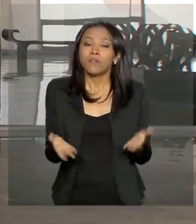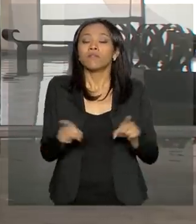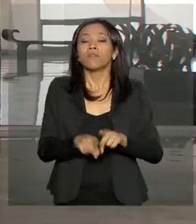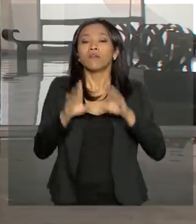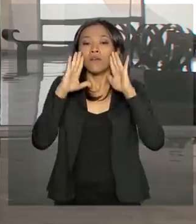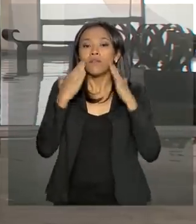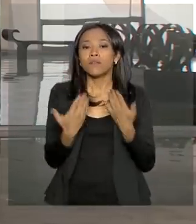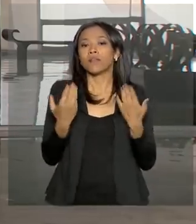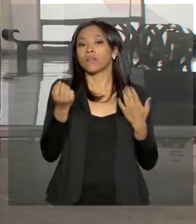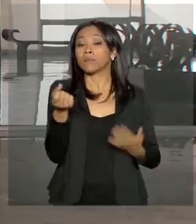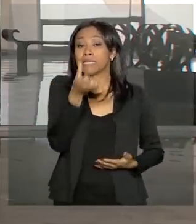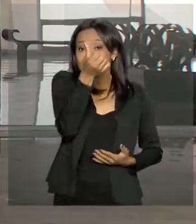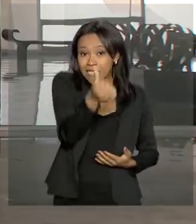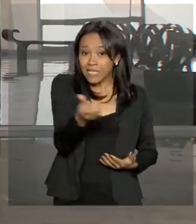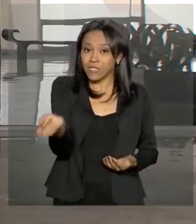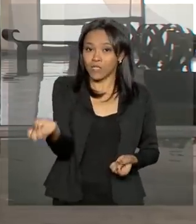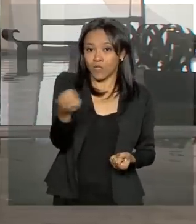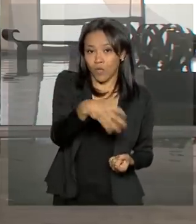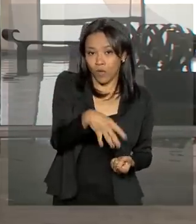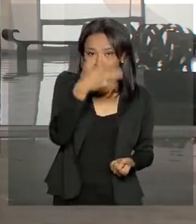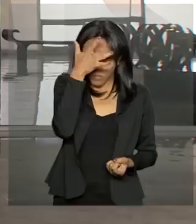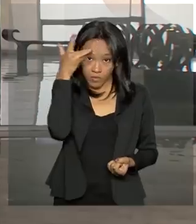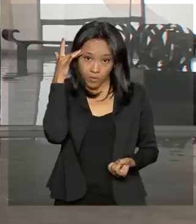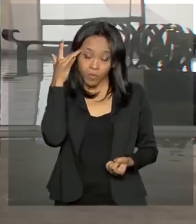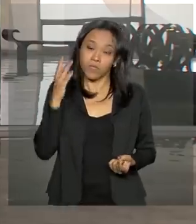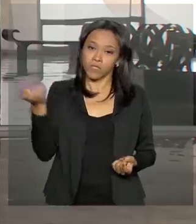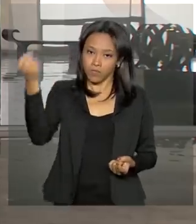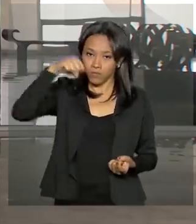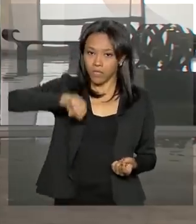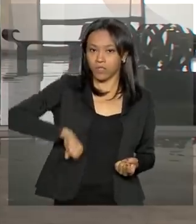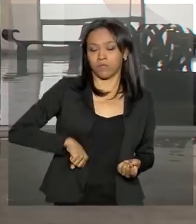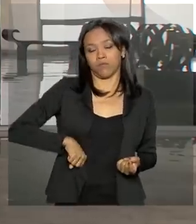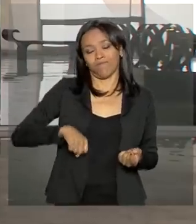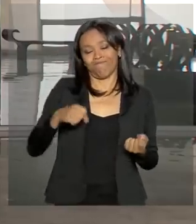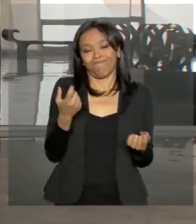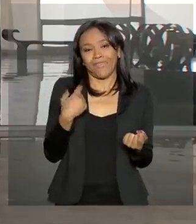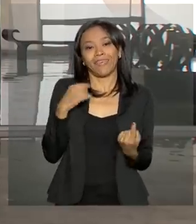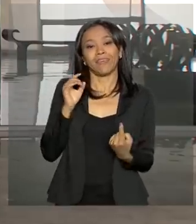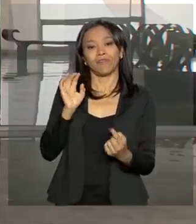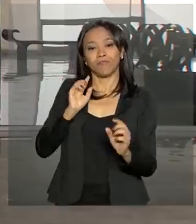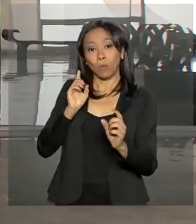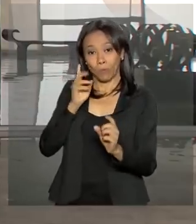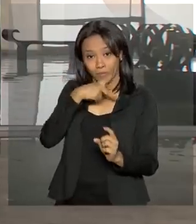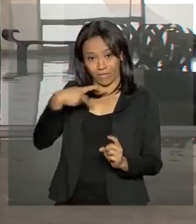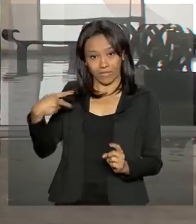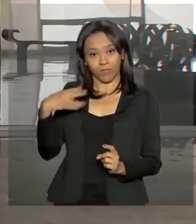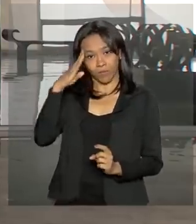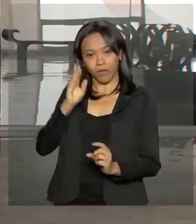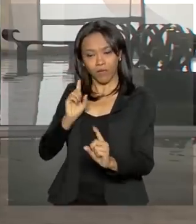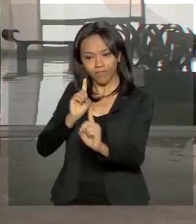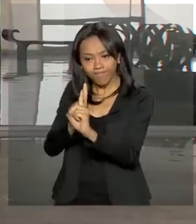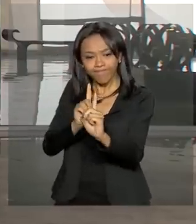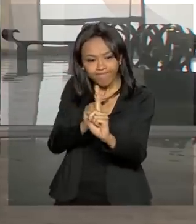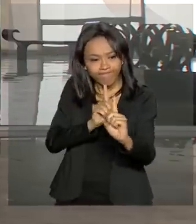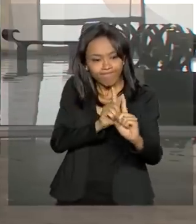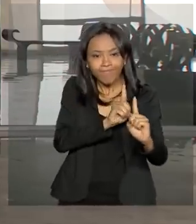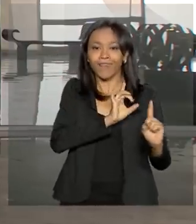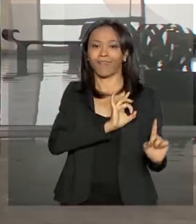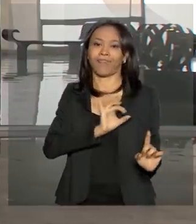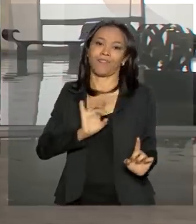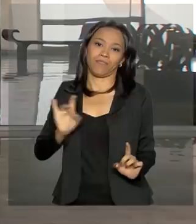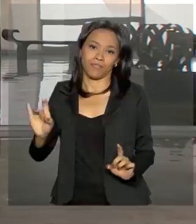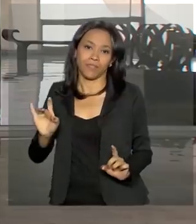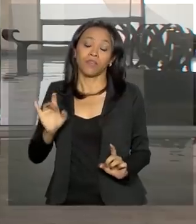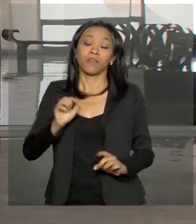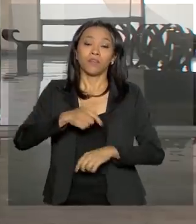seis novos embaixadores e ele recebeu cada um deles individualmente. Depois dessa cerimônia, que terminou por